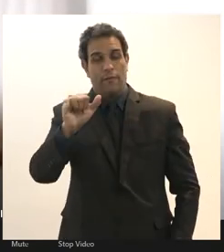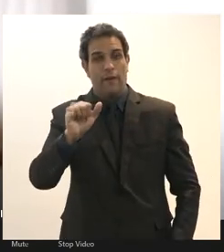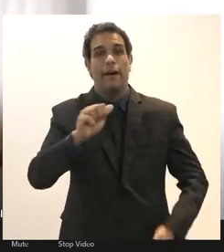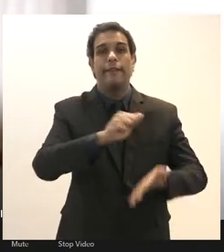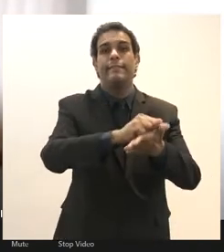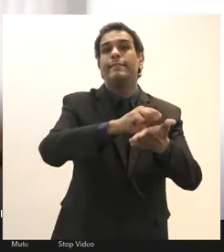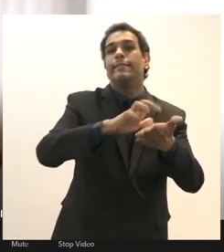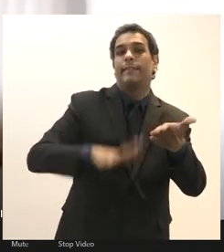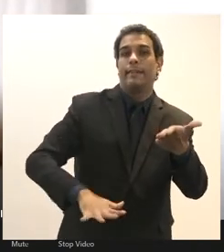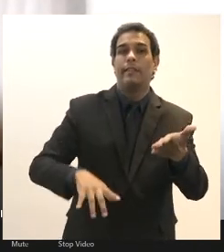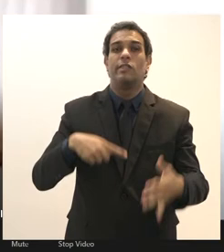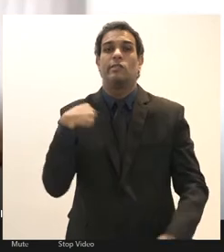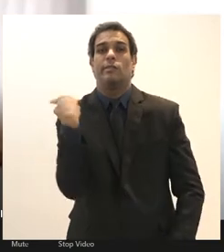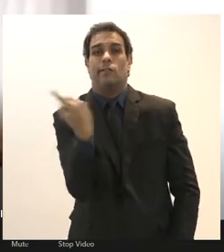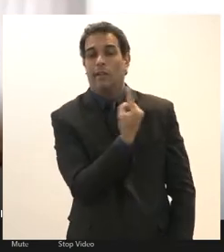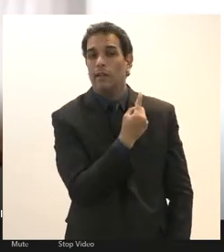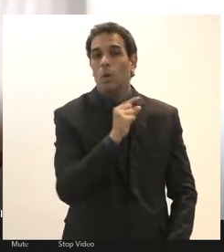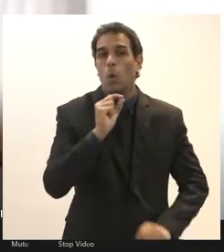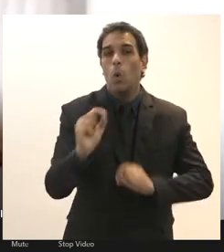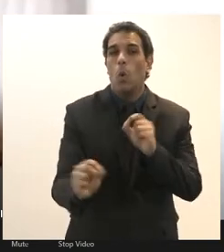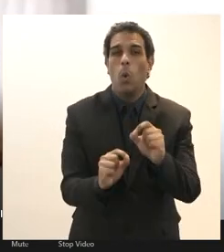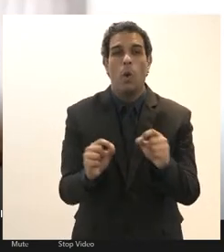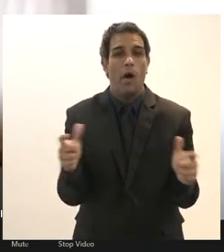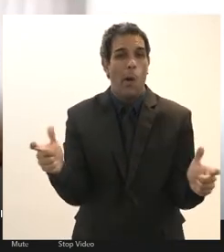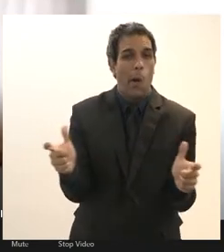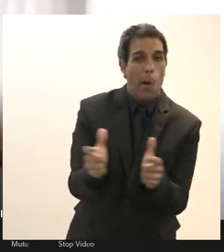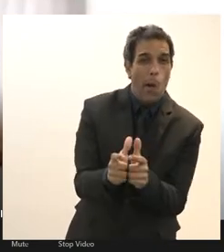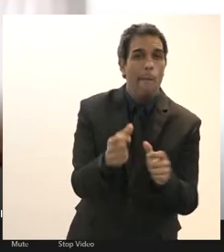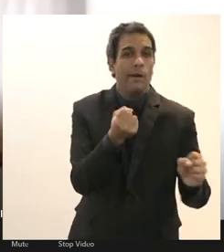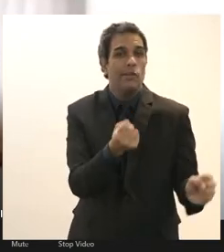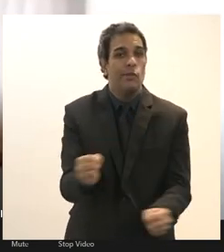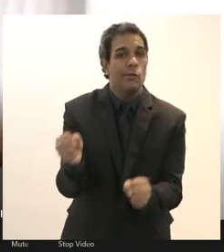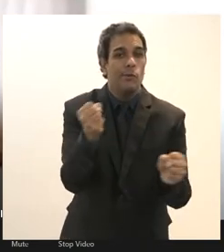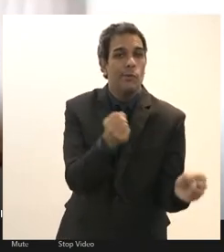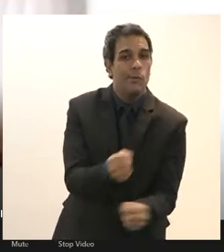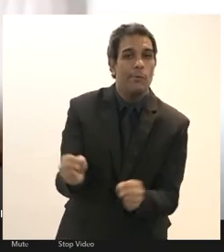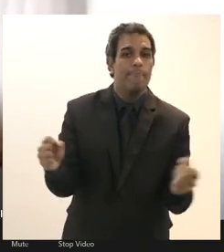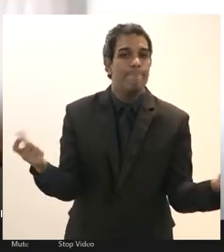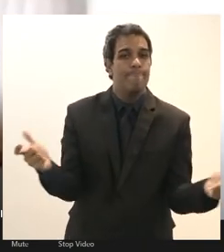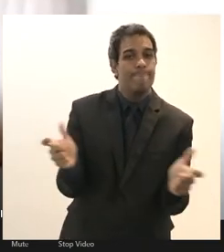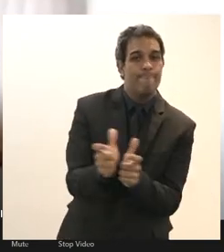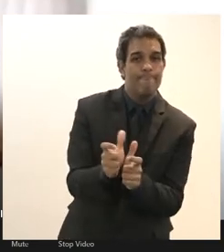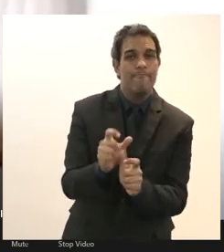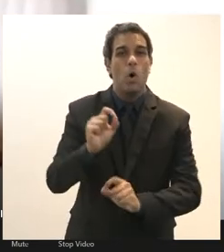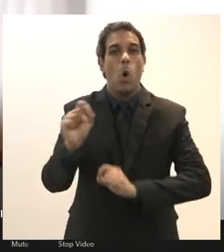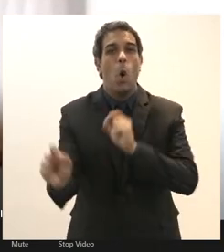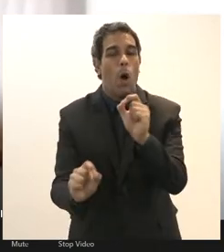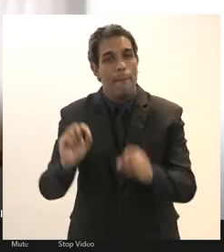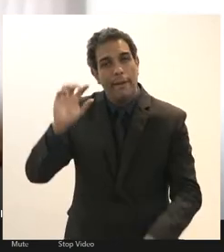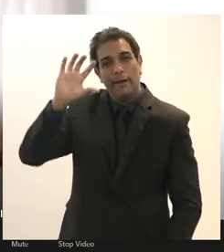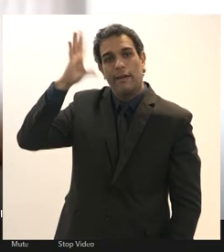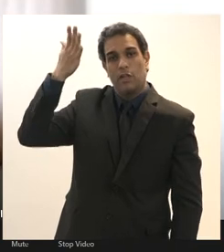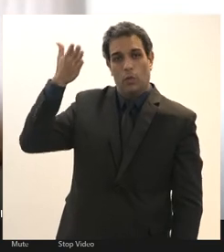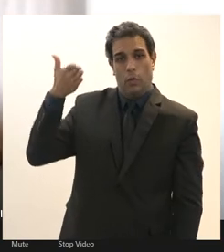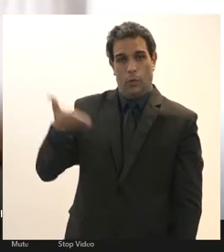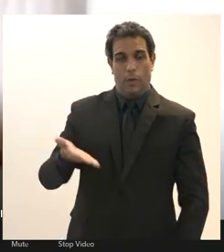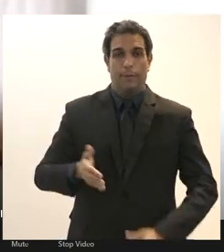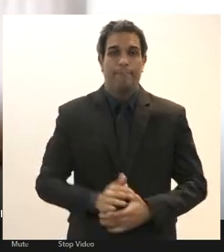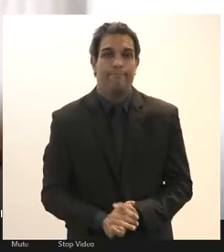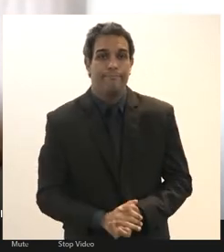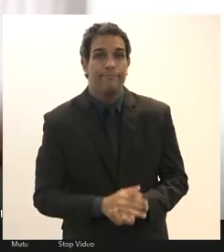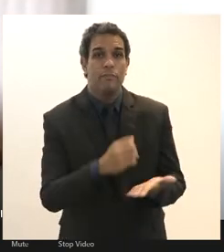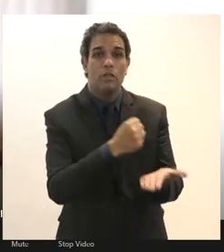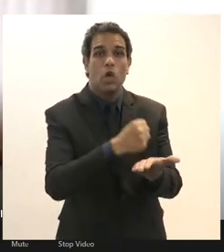nós vamos encontrar por exemplo um setor de limpeza dos campi muito reduzido extremamente reduzido e esses